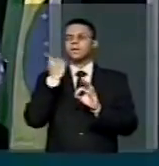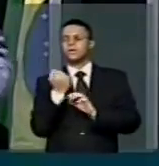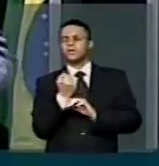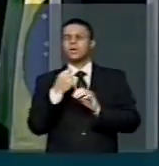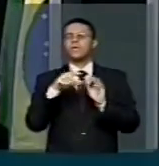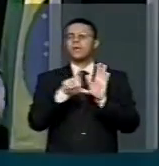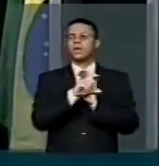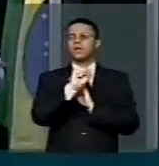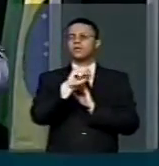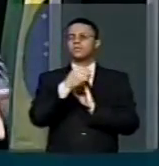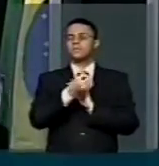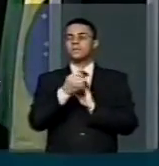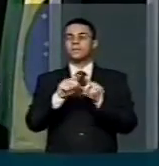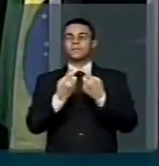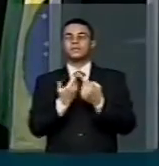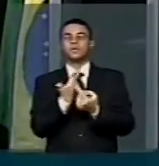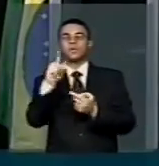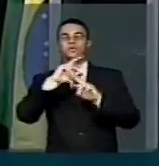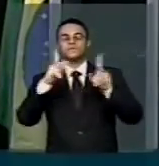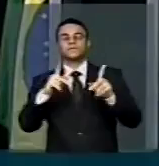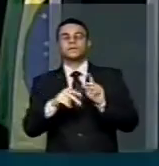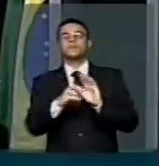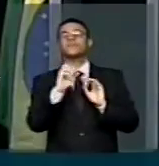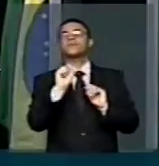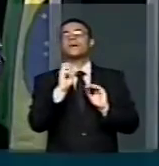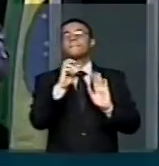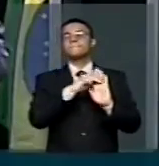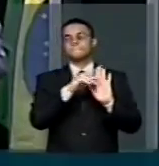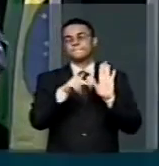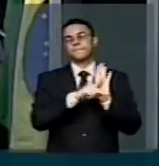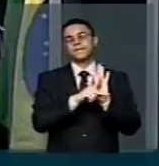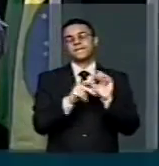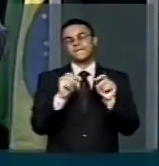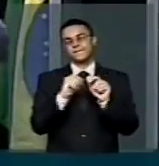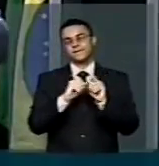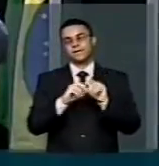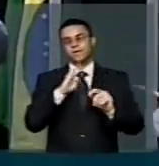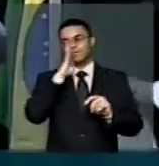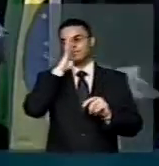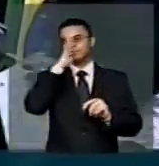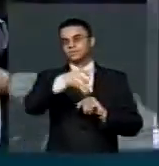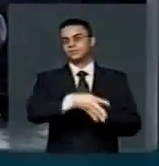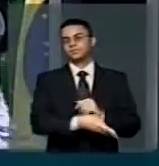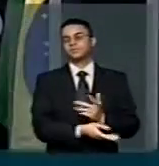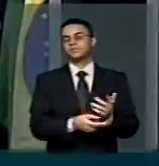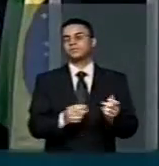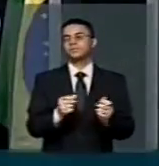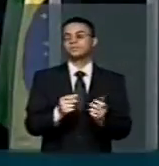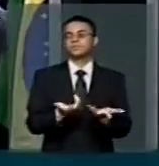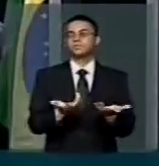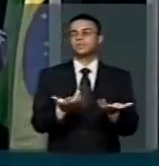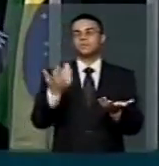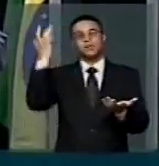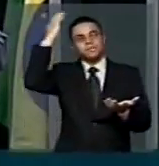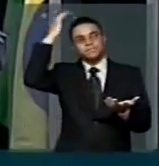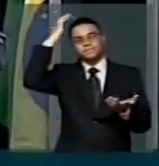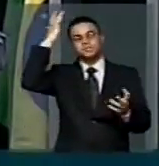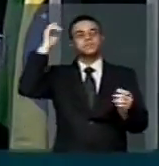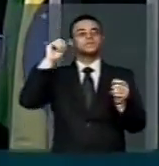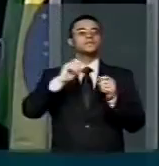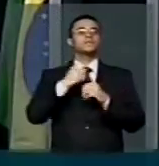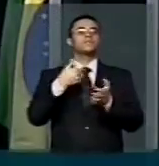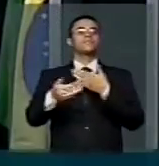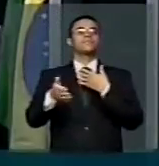a lei de licitação. Outra coisa é, por medida provisória, fazermos esse absurdo de transformar toda e qualquer